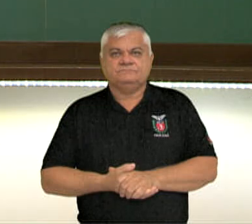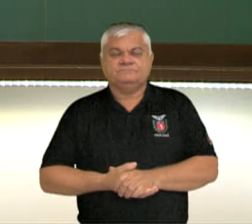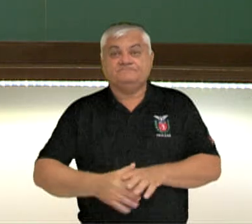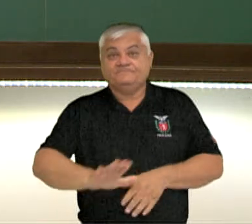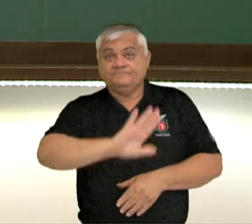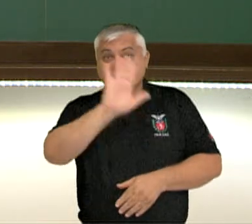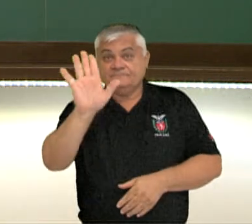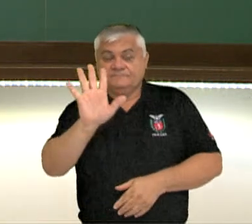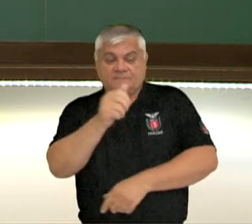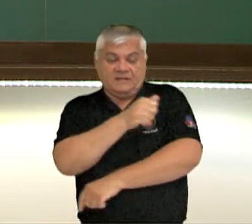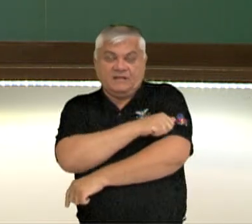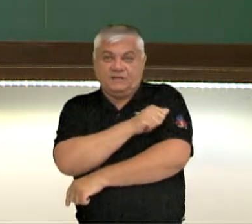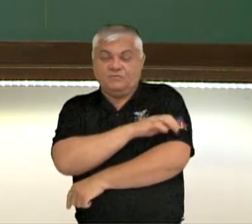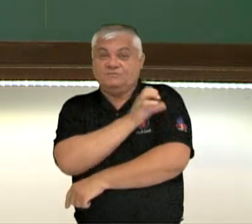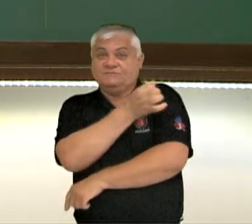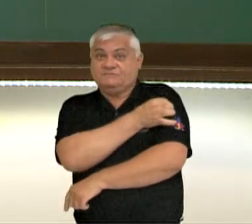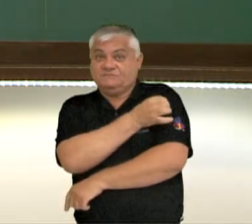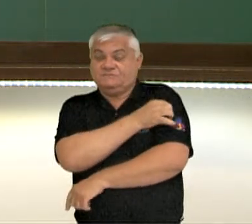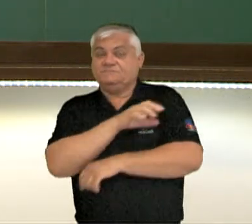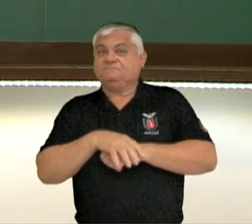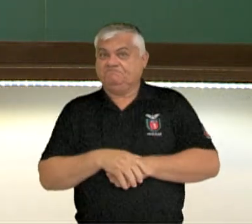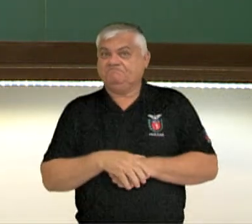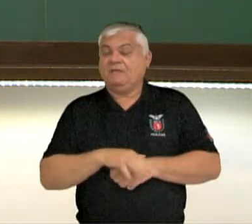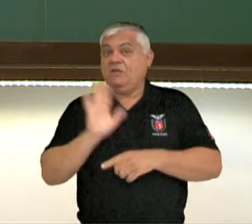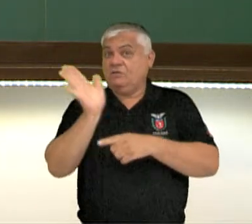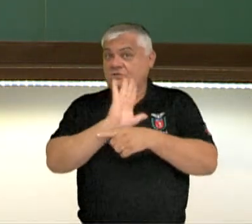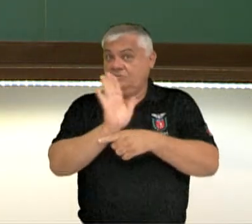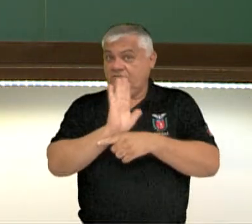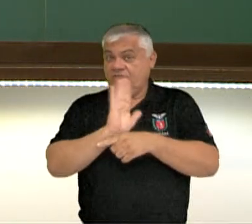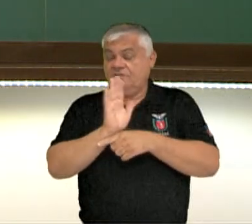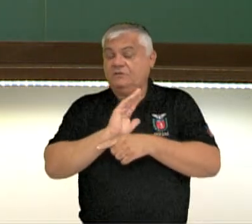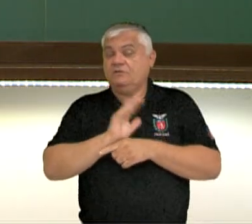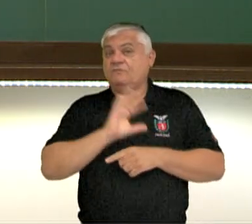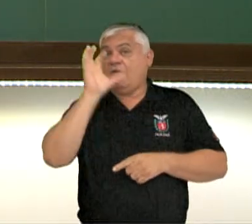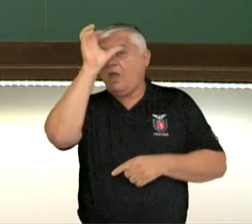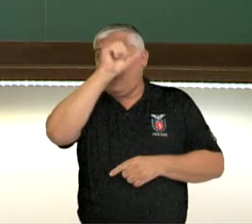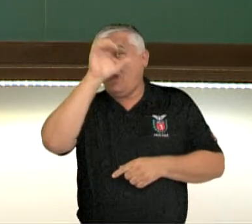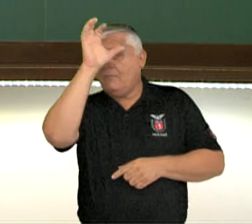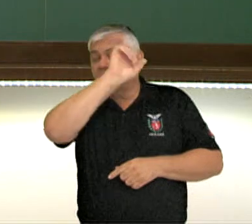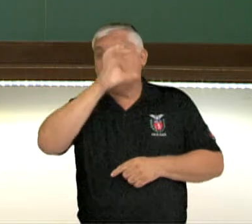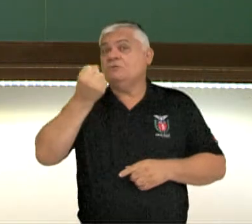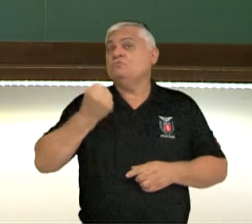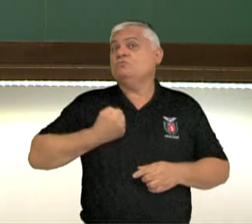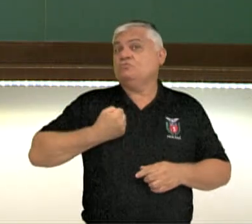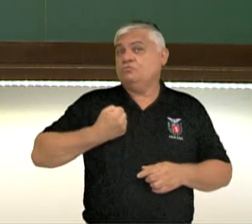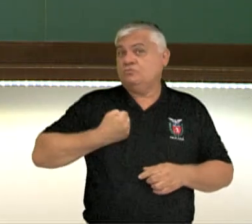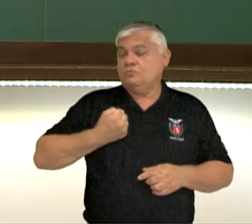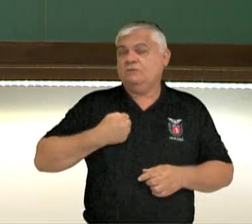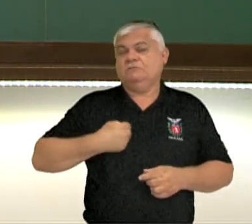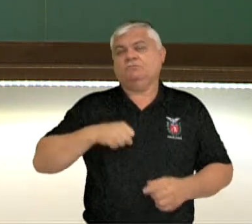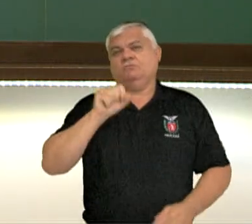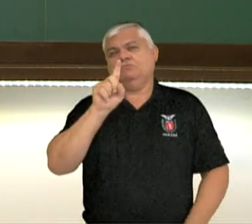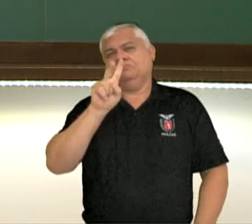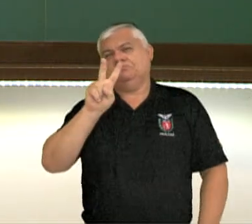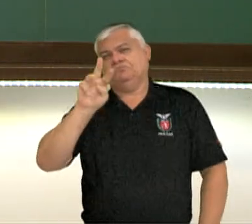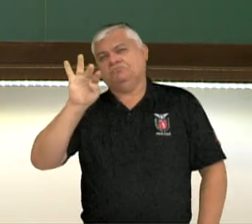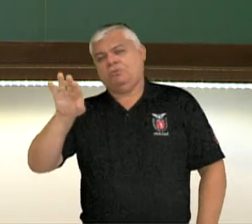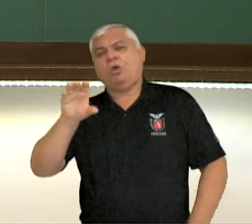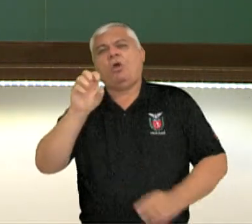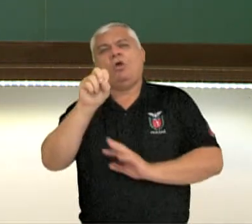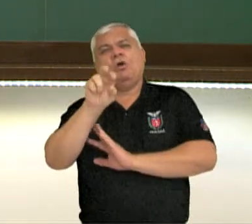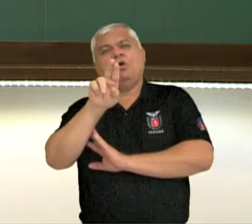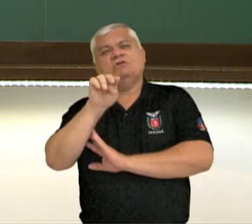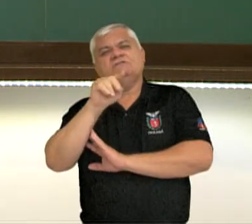Olá, estudantes do sexto ano! Neste vídeo vamos falar sobre os numbers, os números ordinais e os números